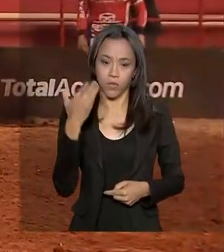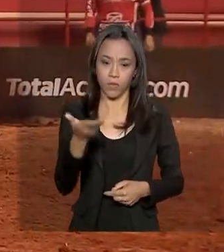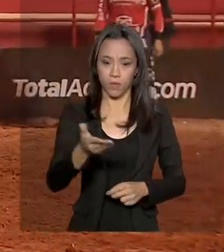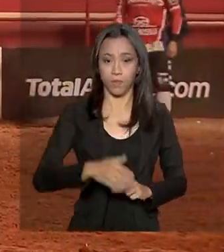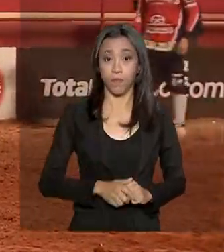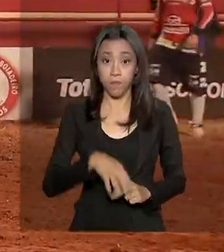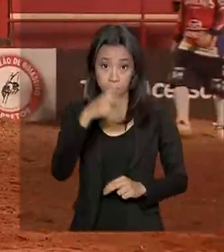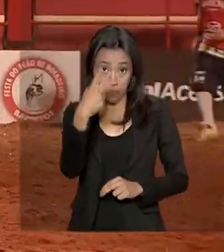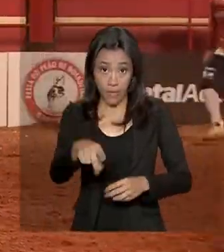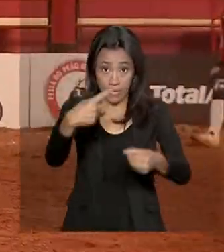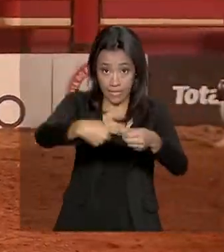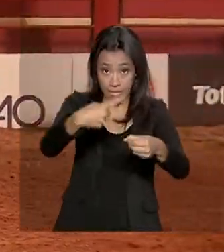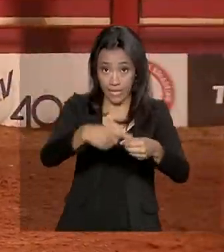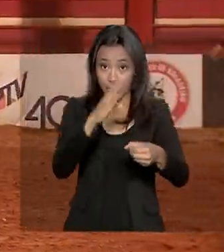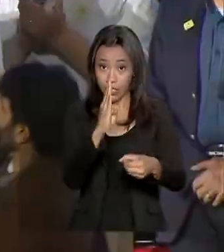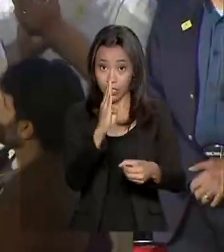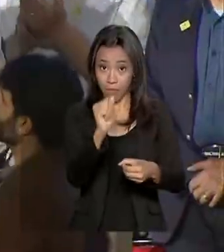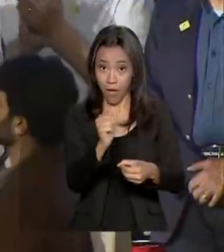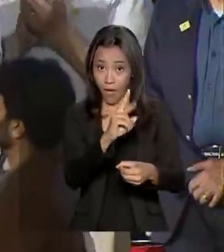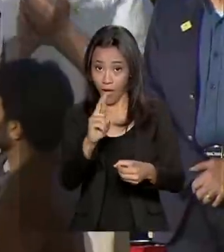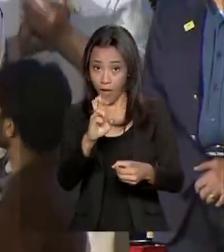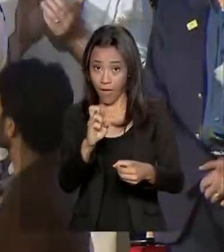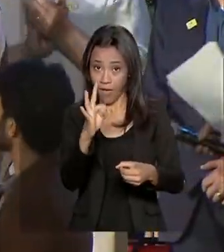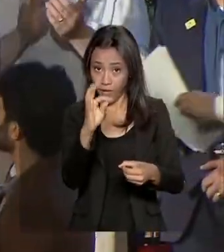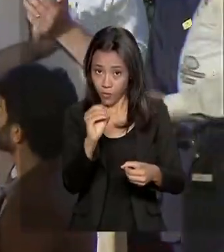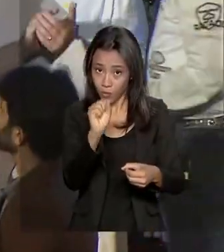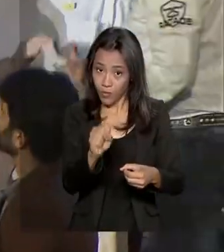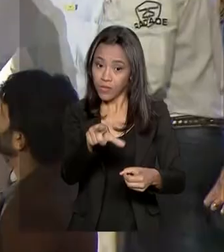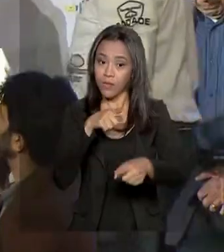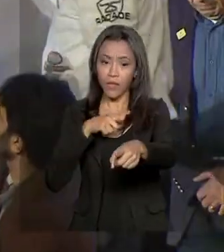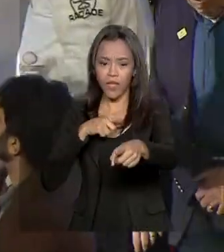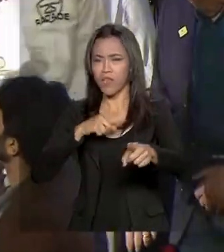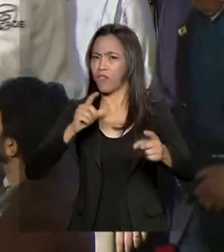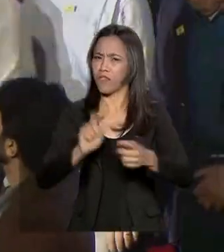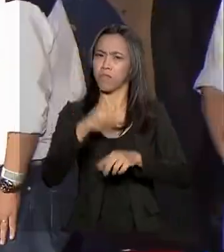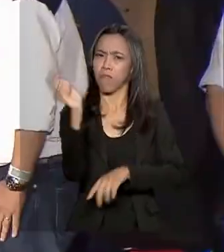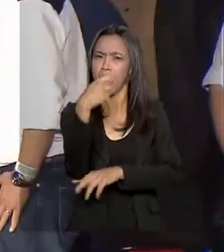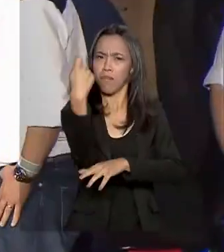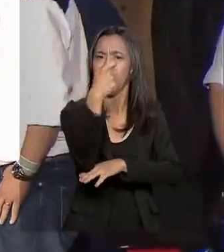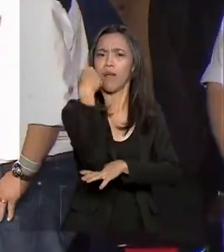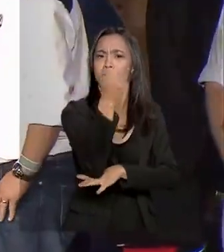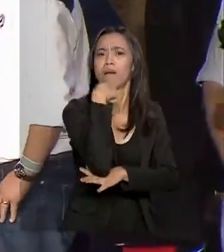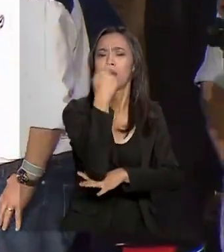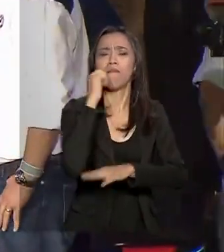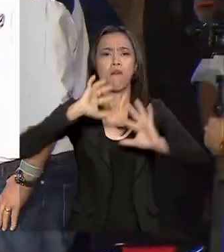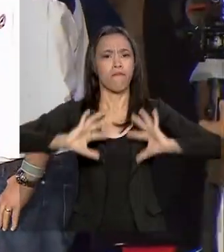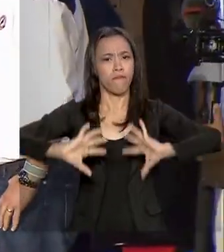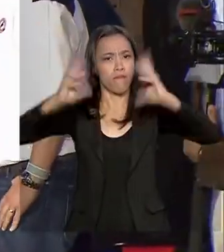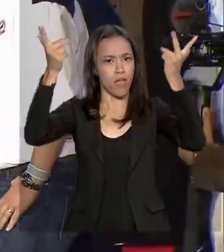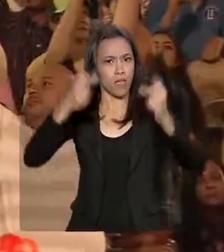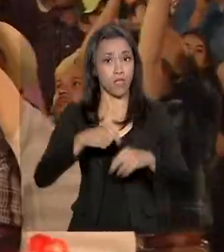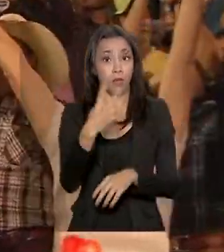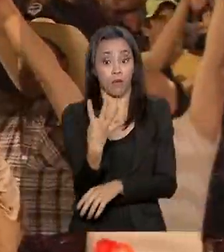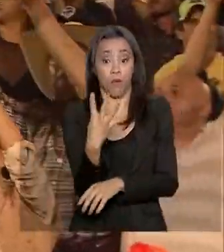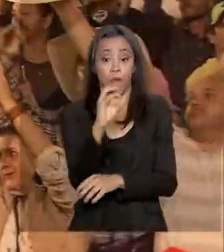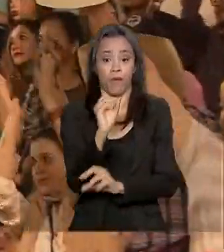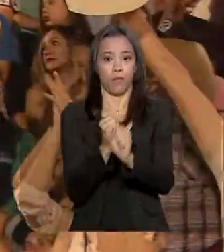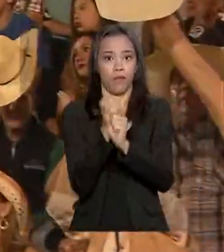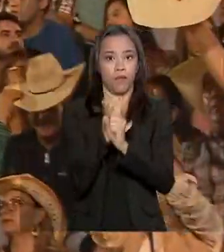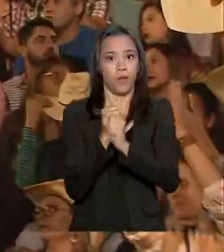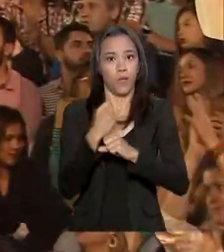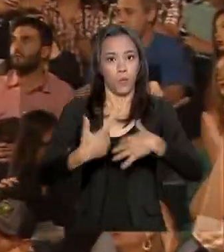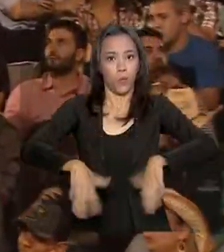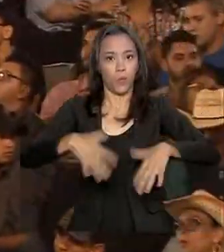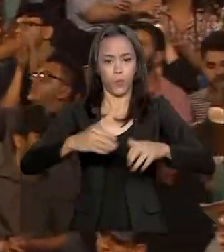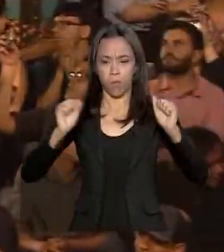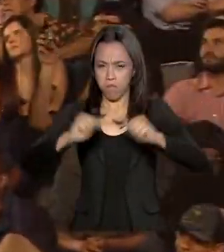Em Barretos, o presidente também participou da tradicional festa de peão do boiadeiro, que completa 40 anos. Com a